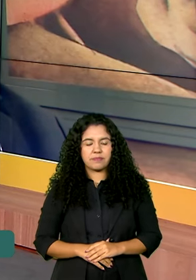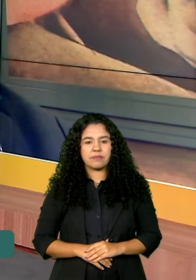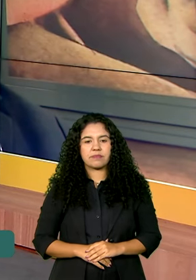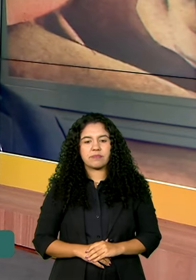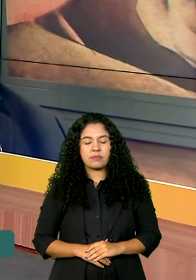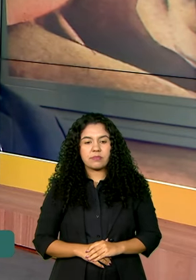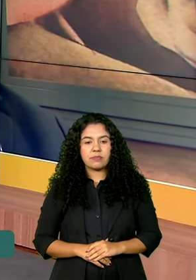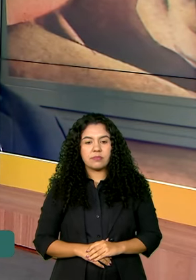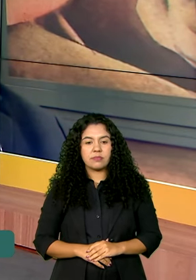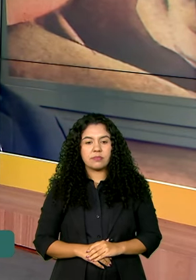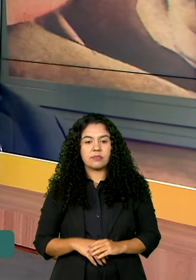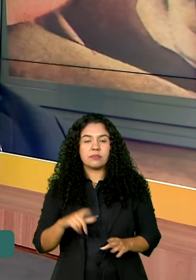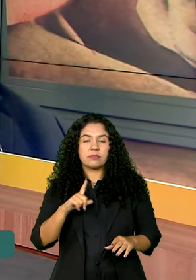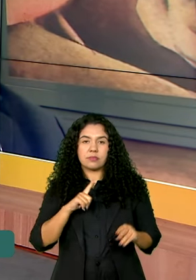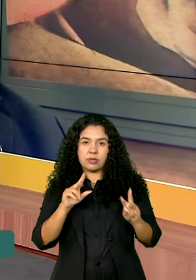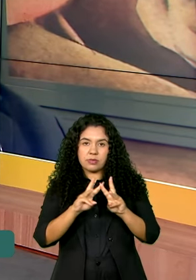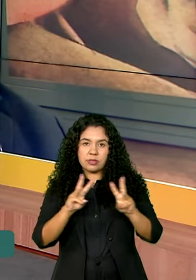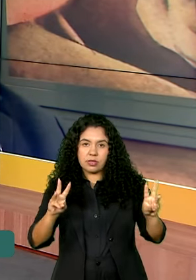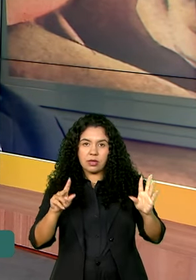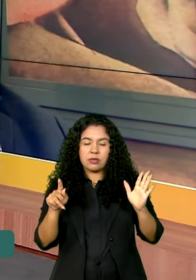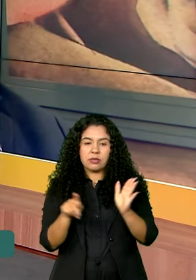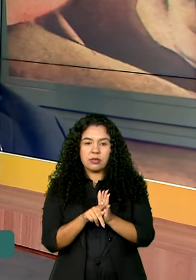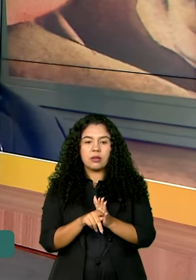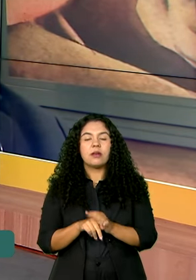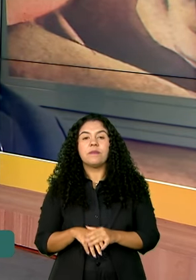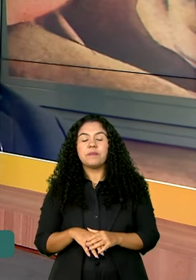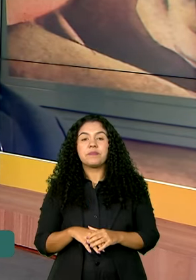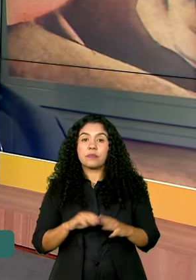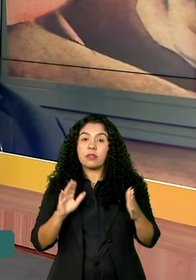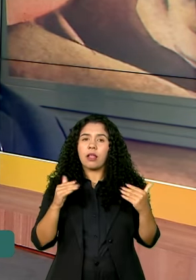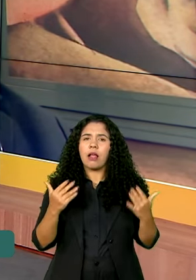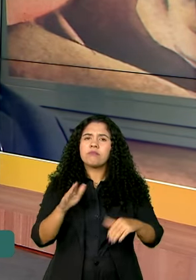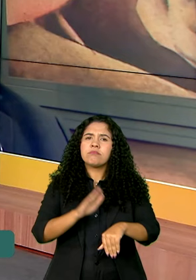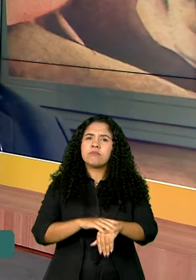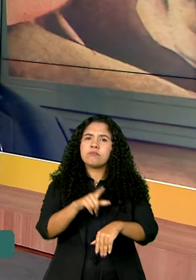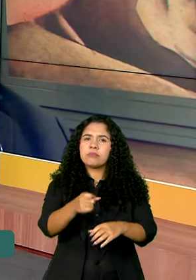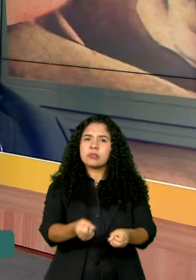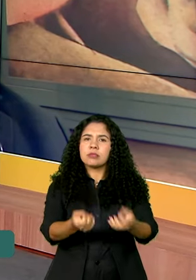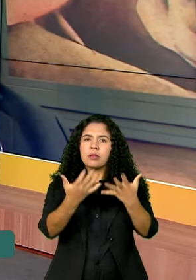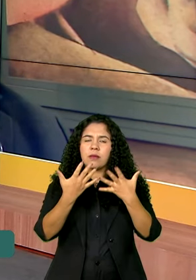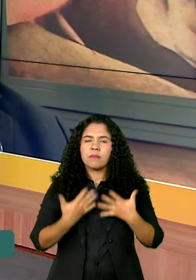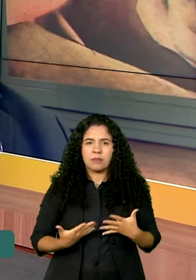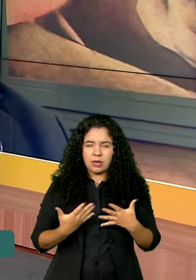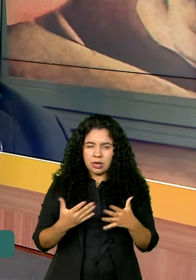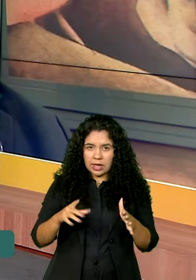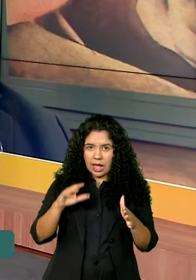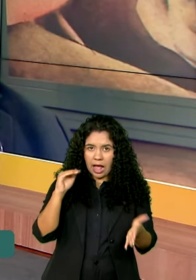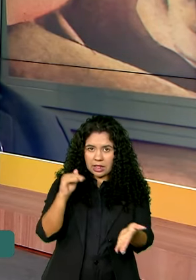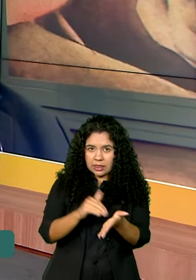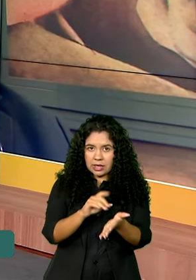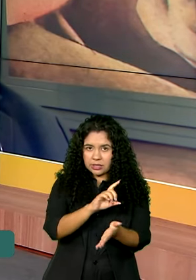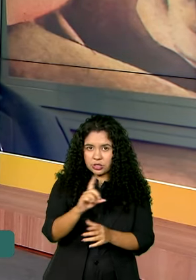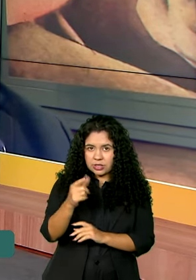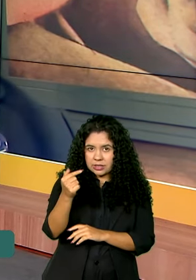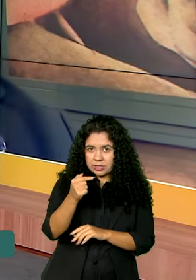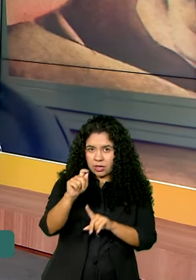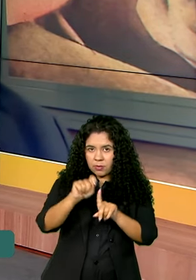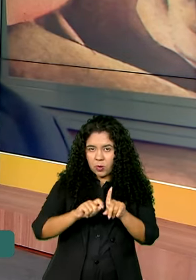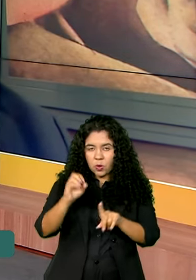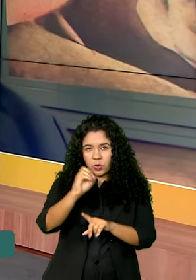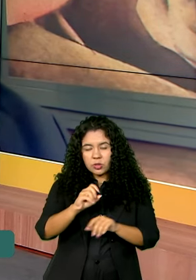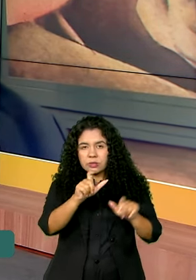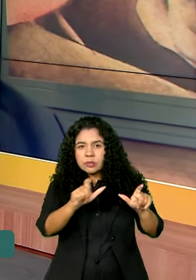um rec, né? E aton. Agora, diretor, explica para a gente. Até o dia 7 de outubro, então quem quer participar tem que